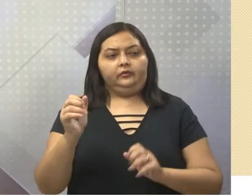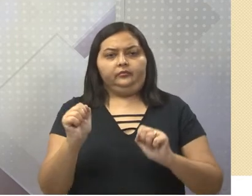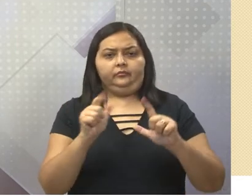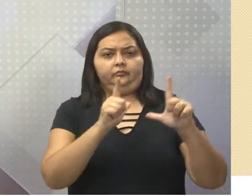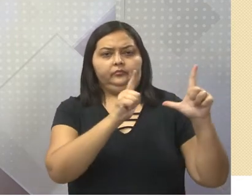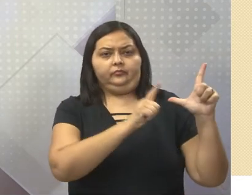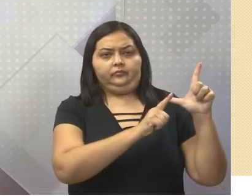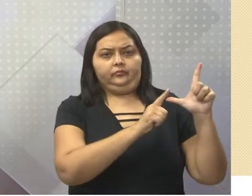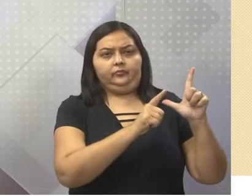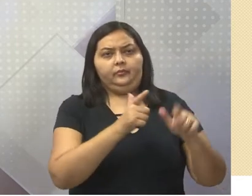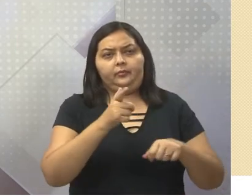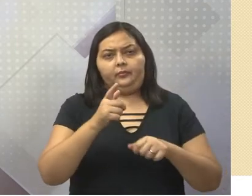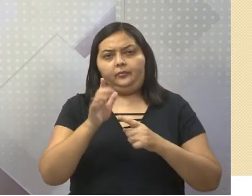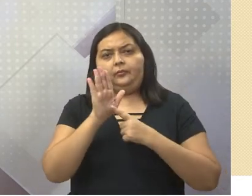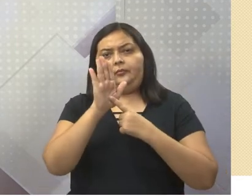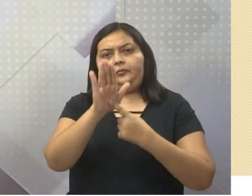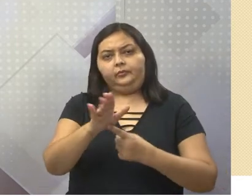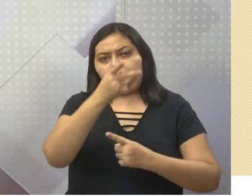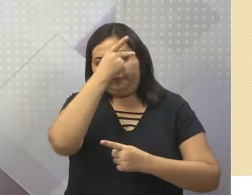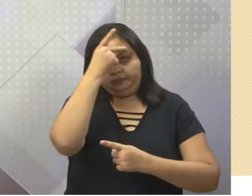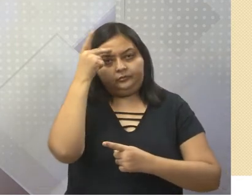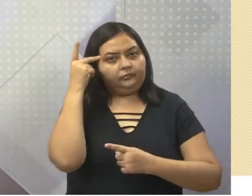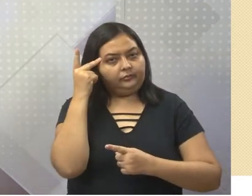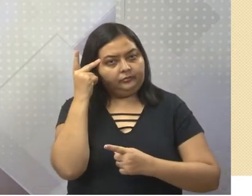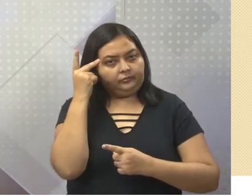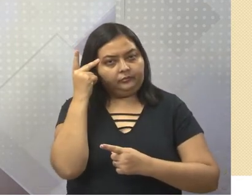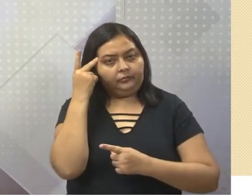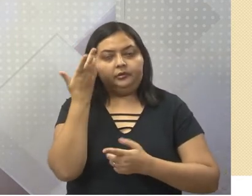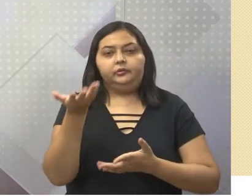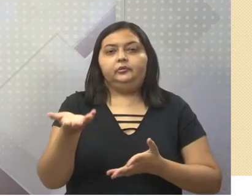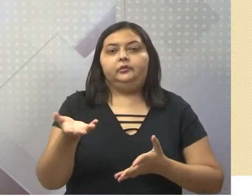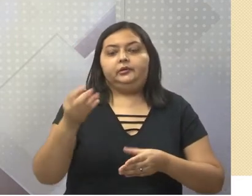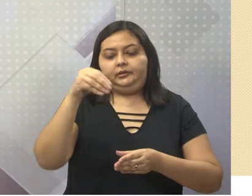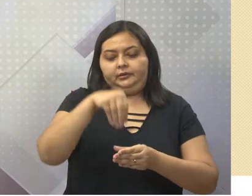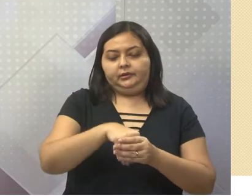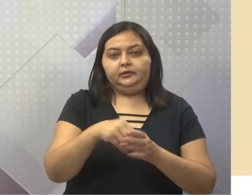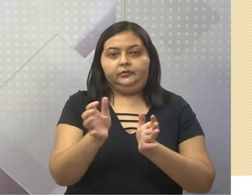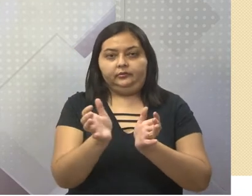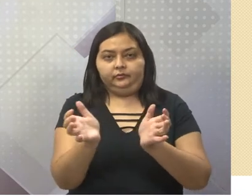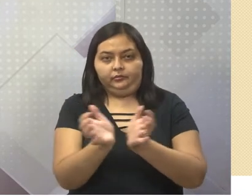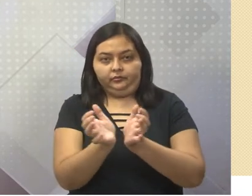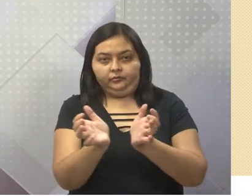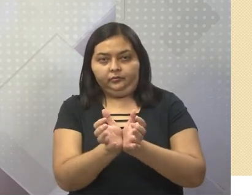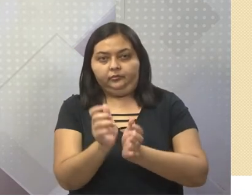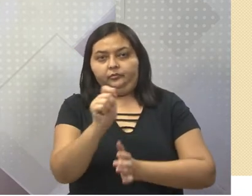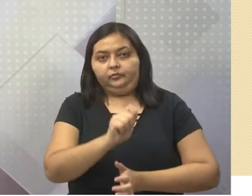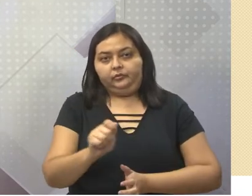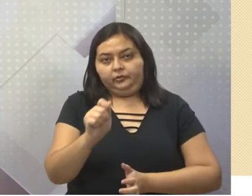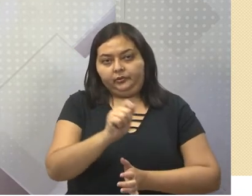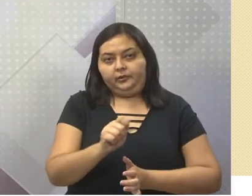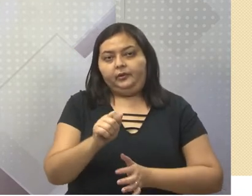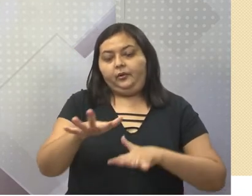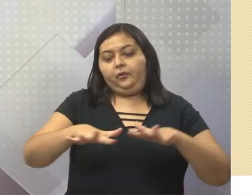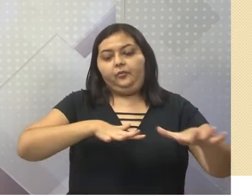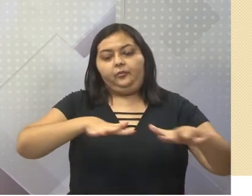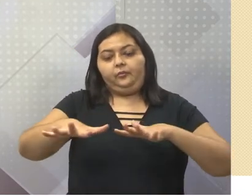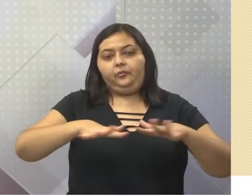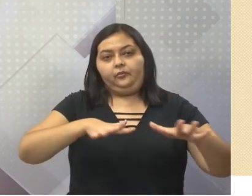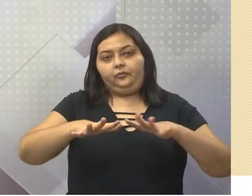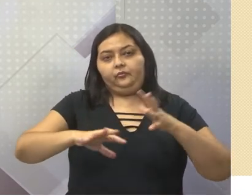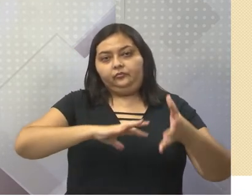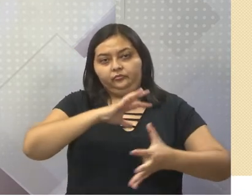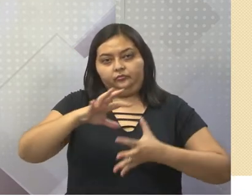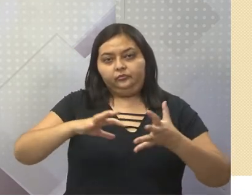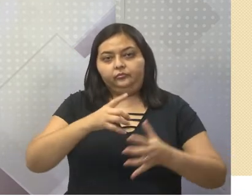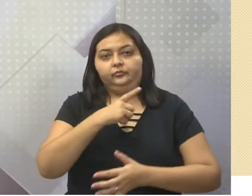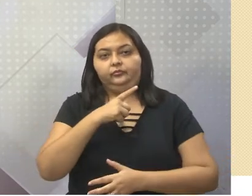as pessoas realmente que fizeram parte desse processo, desse movimento. E esse movimento era um movimento que pedia